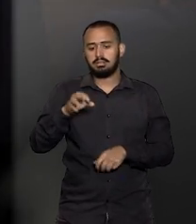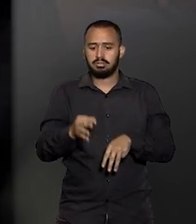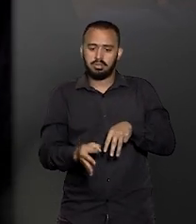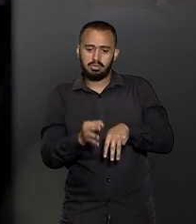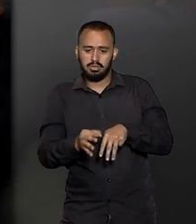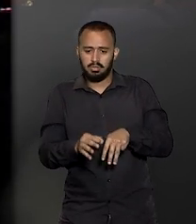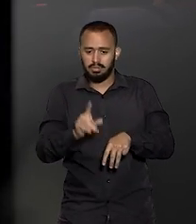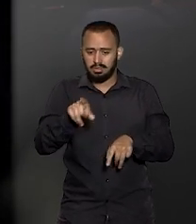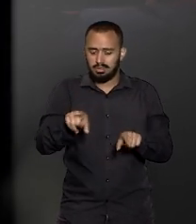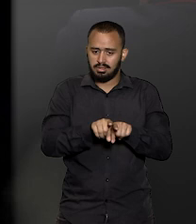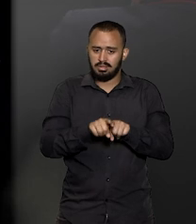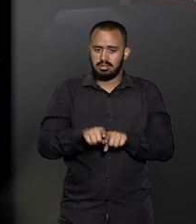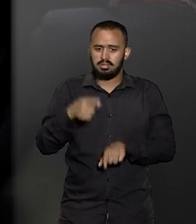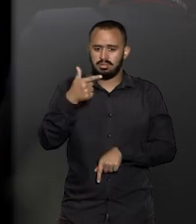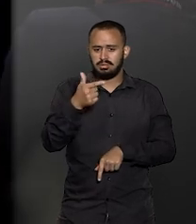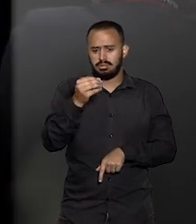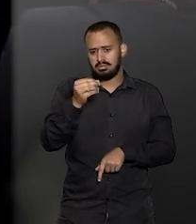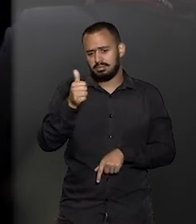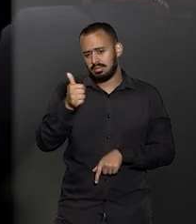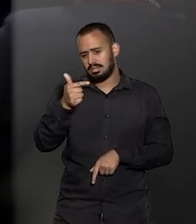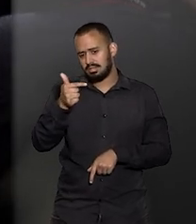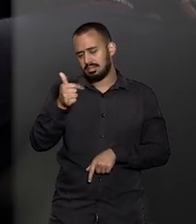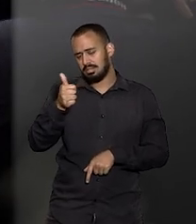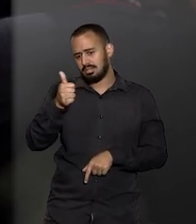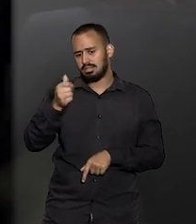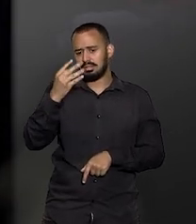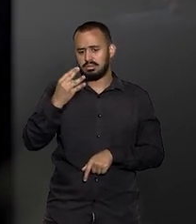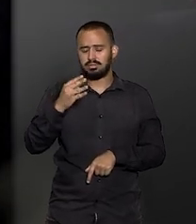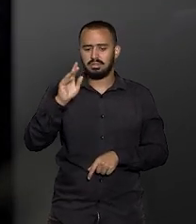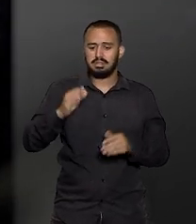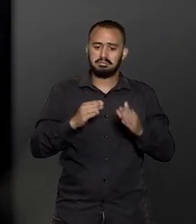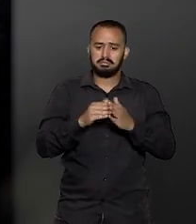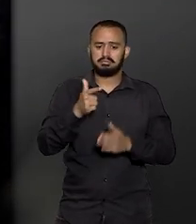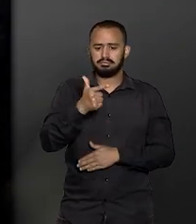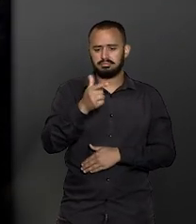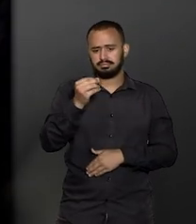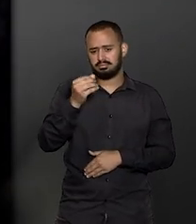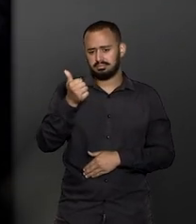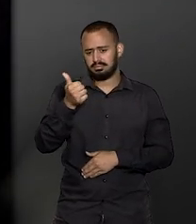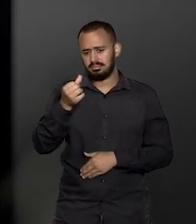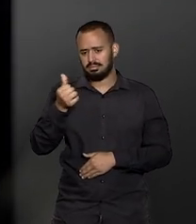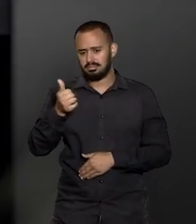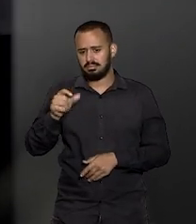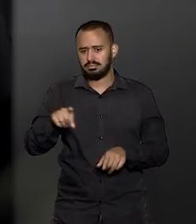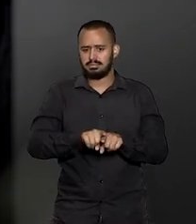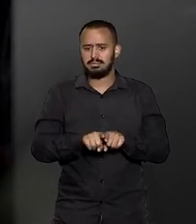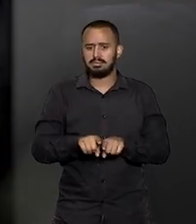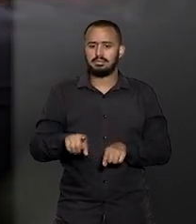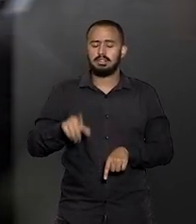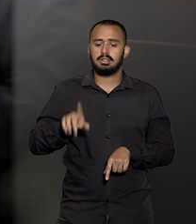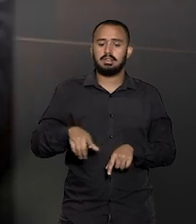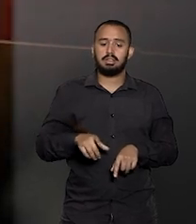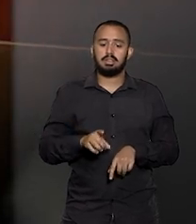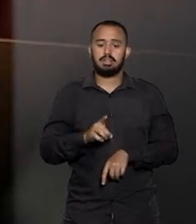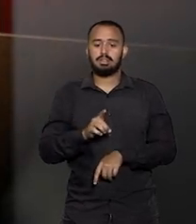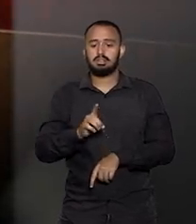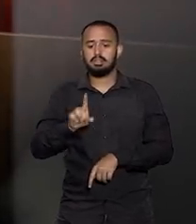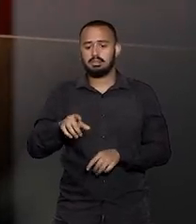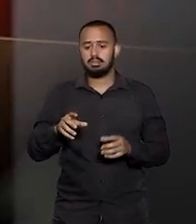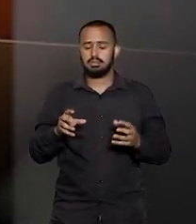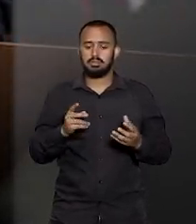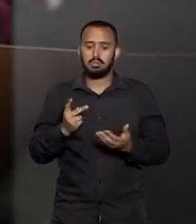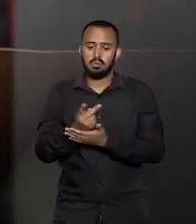ministra efetiva de 2014 a 2016. Também corregedora-geral eleitoral entre